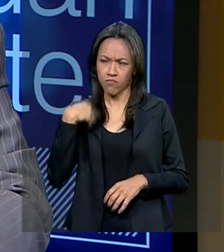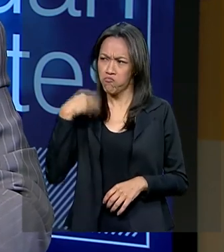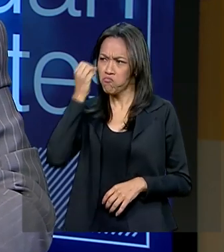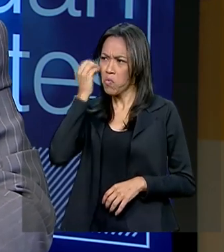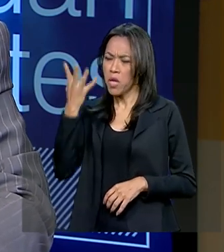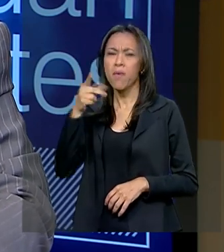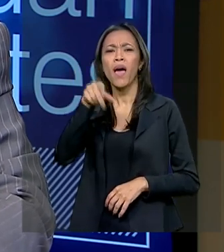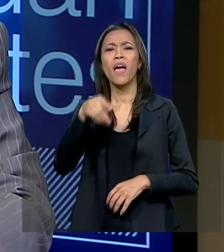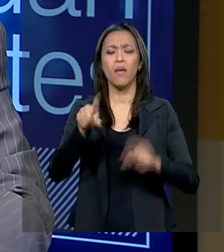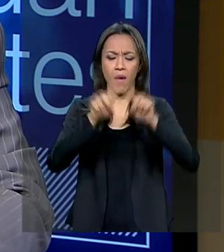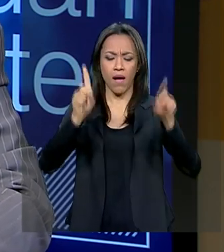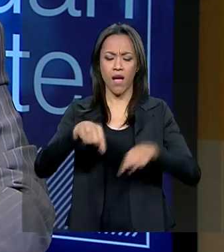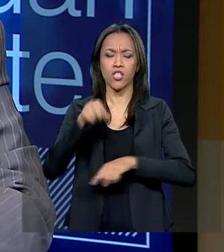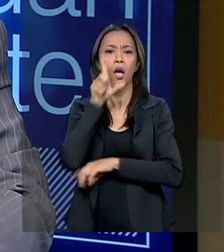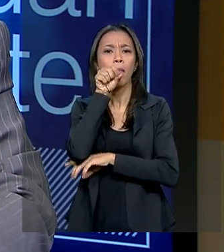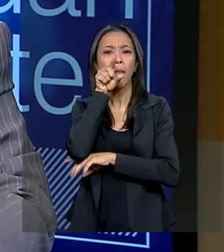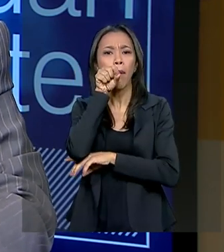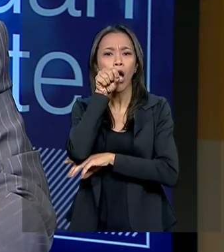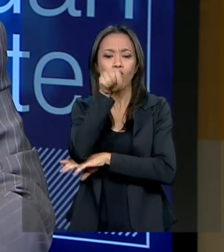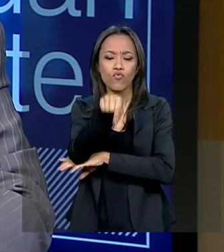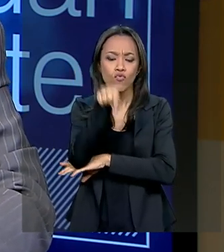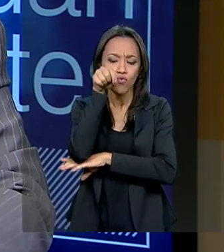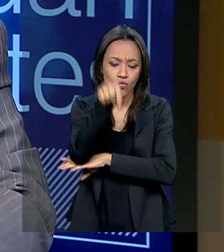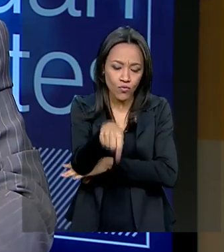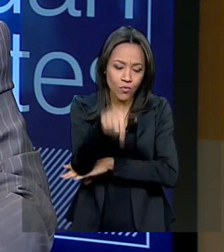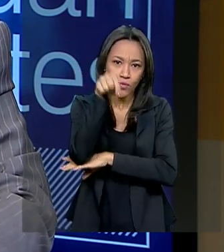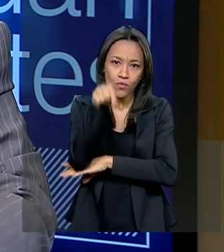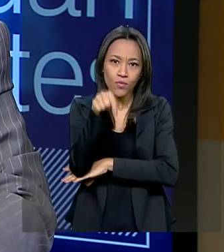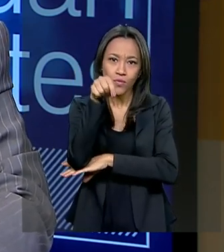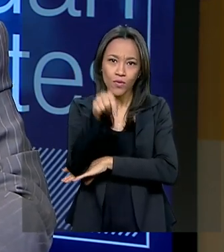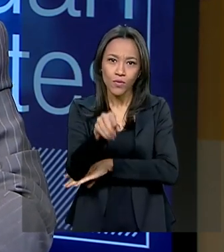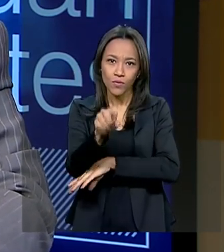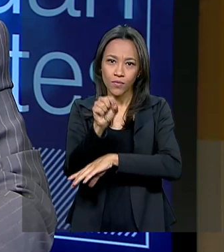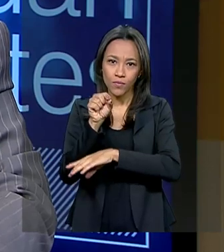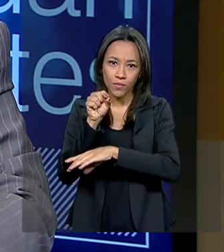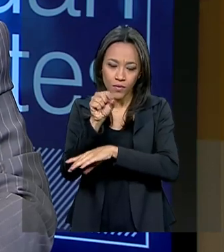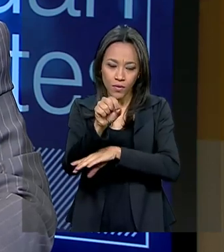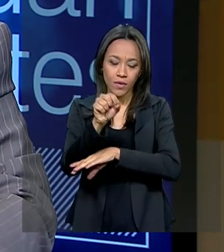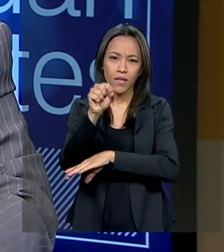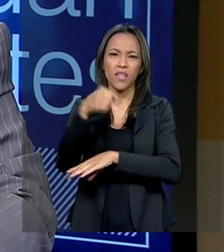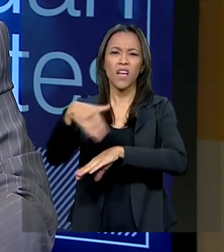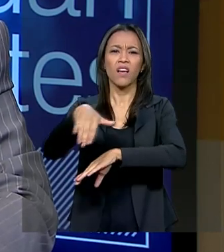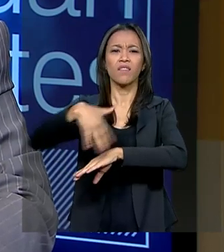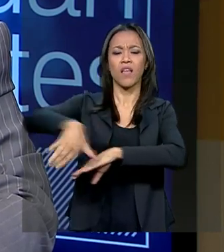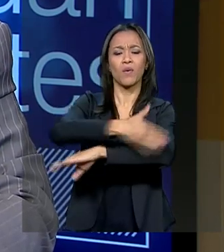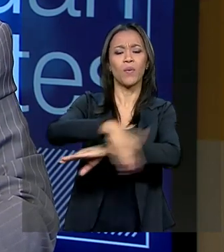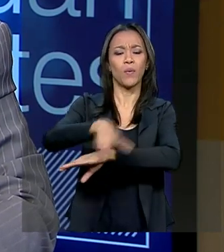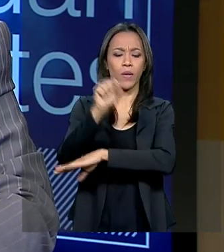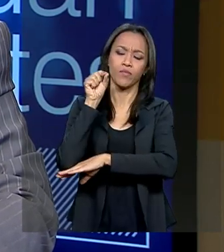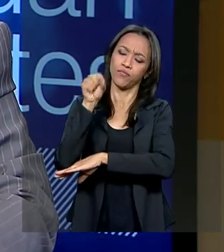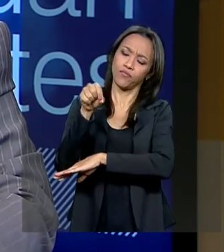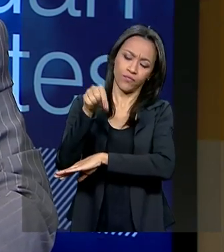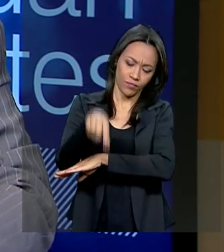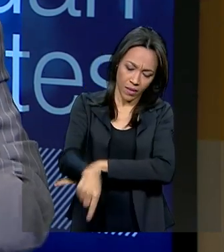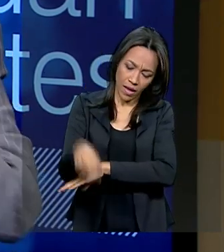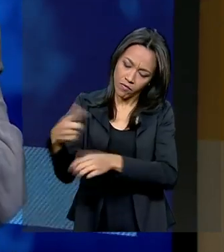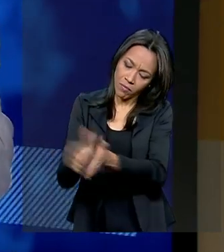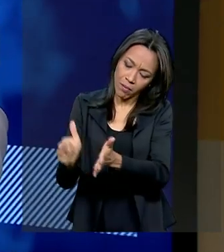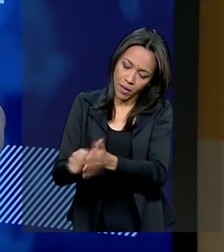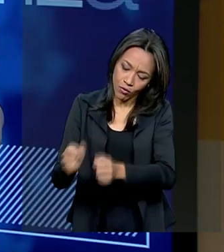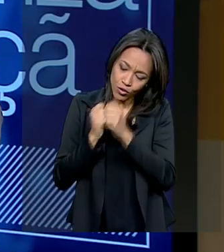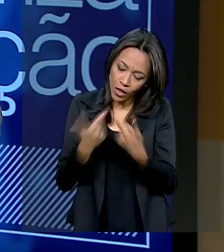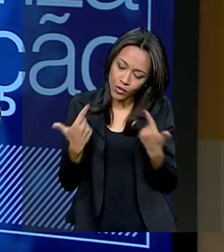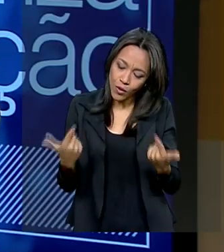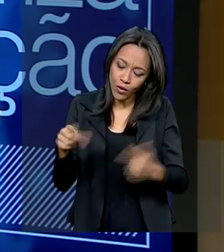que tinha um papagaio que buscava sorte, ele passava pelas praças, o papagaio vinha, pegava um bilhetinho que dava sorte.